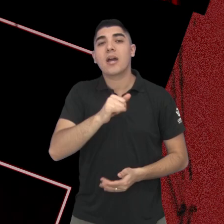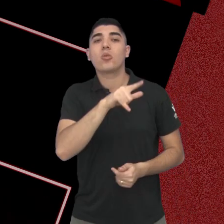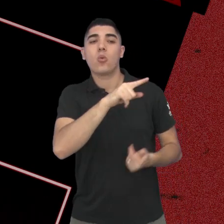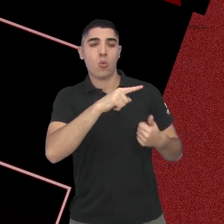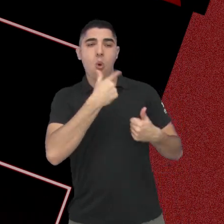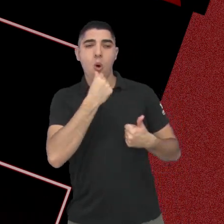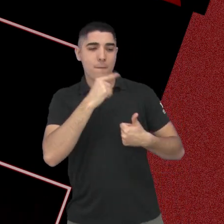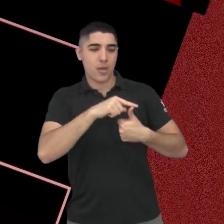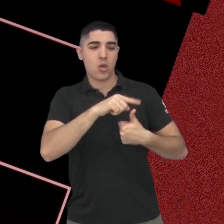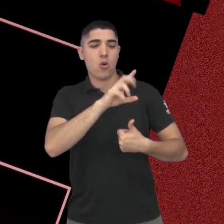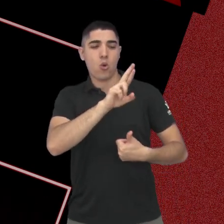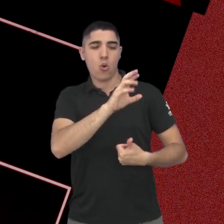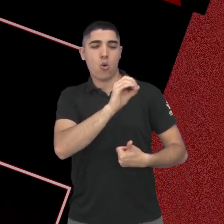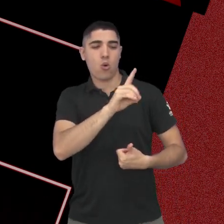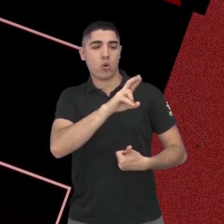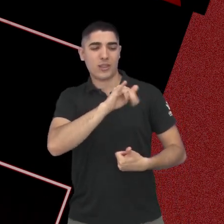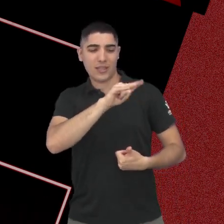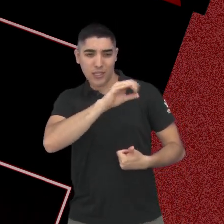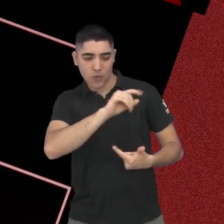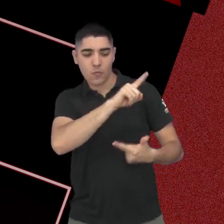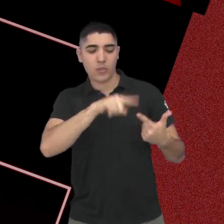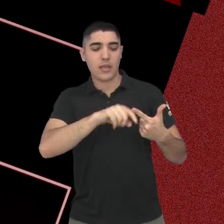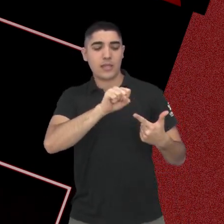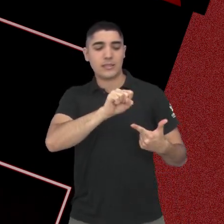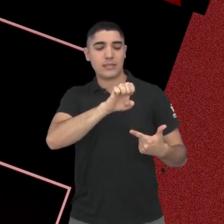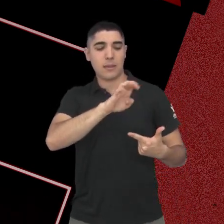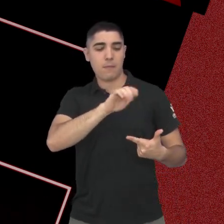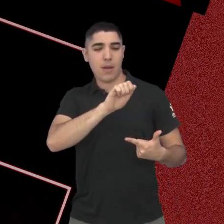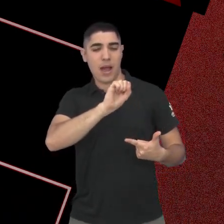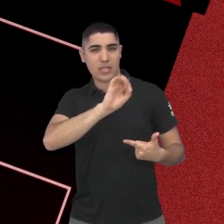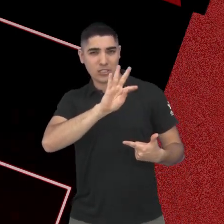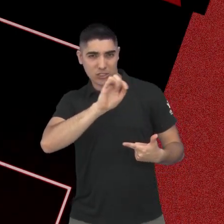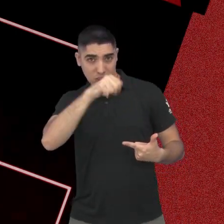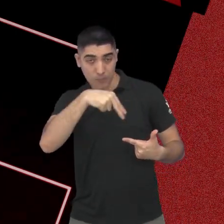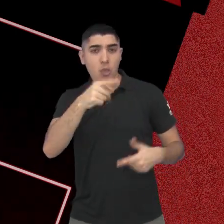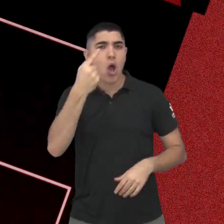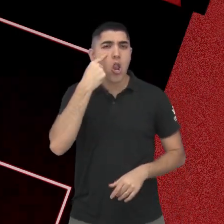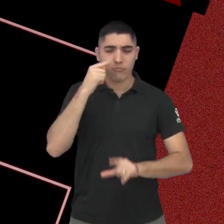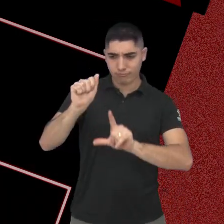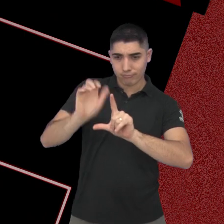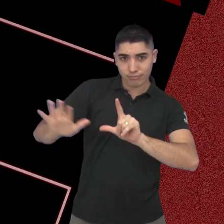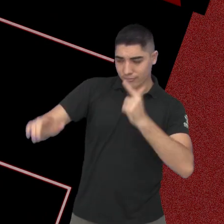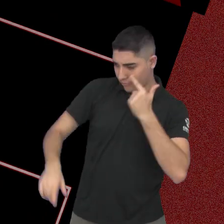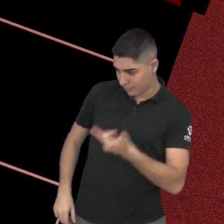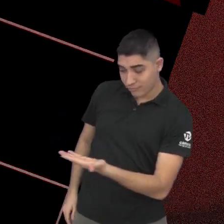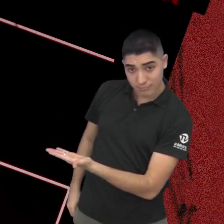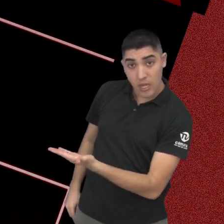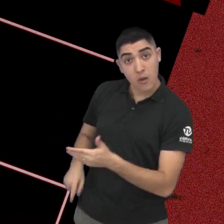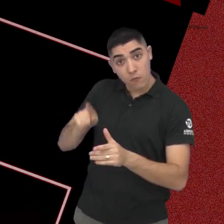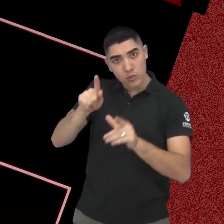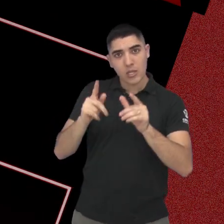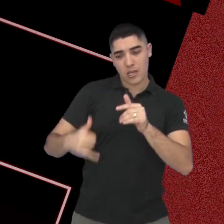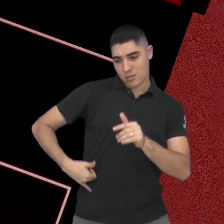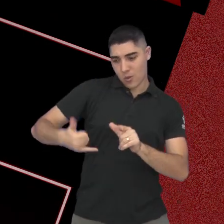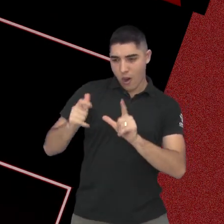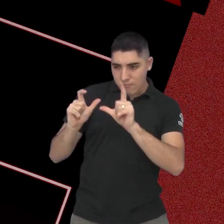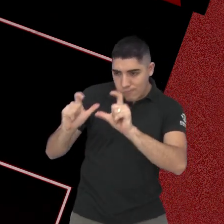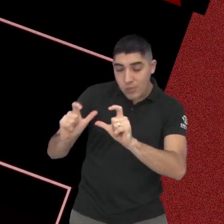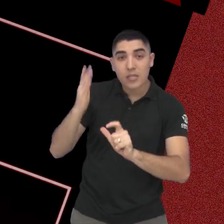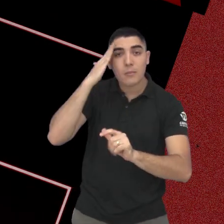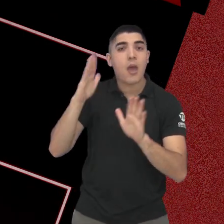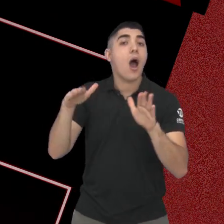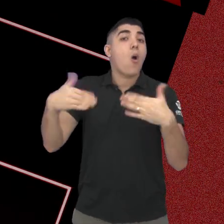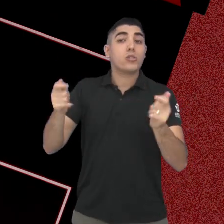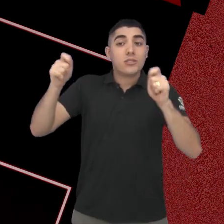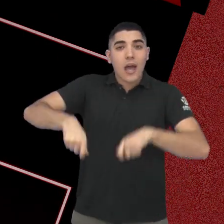Sebastião Barriusso. Está vendo esse QR Code, então, na tela? Aponte o celular para que você possa conferir onde esse filme